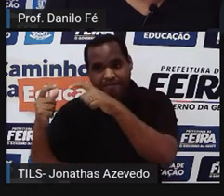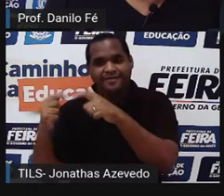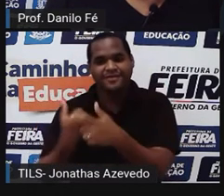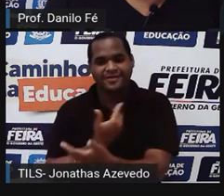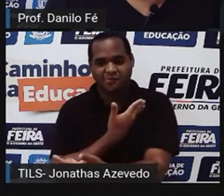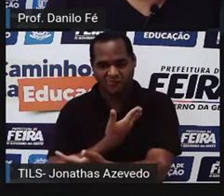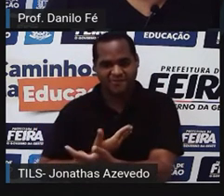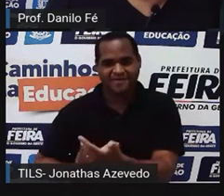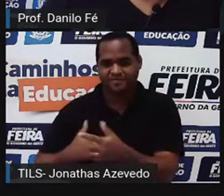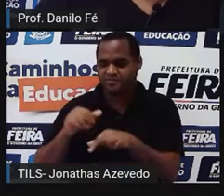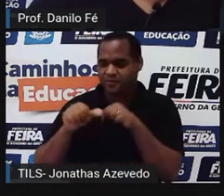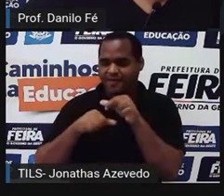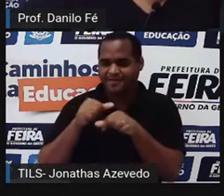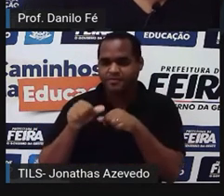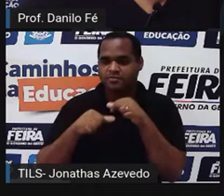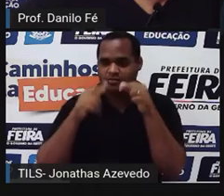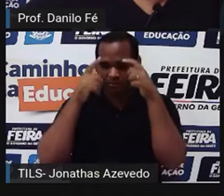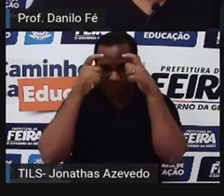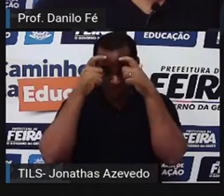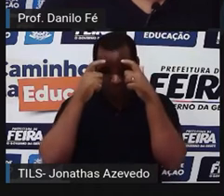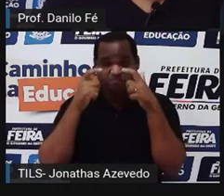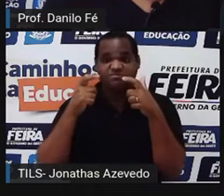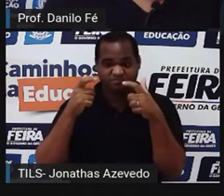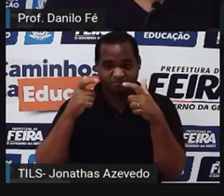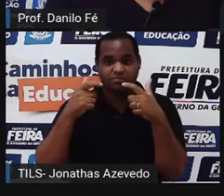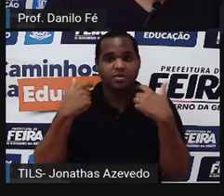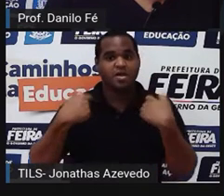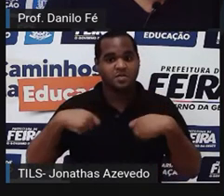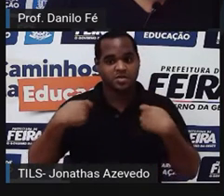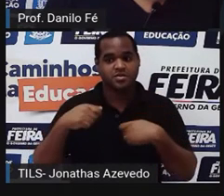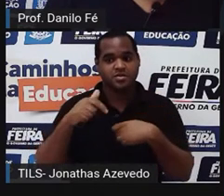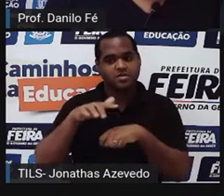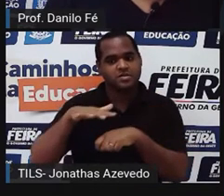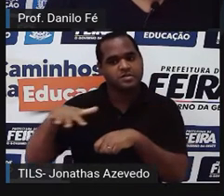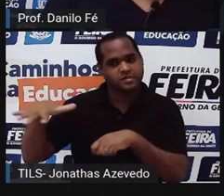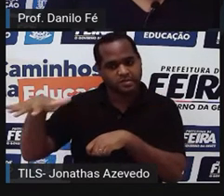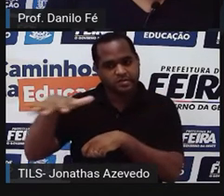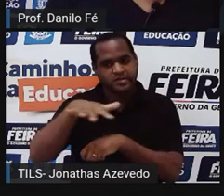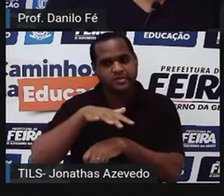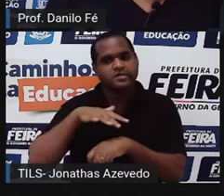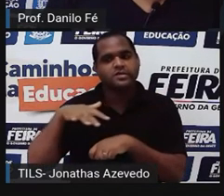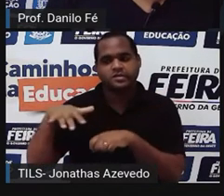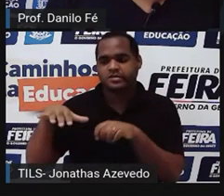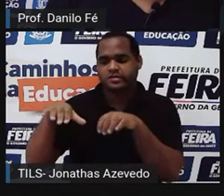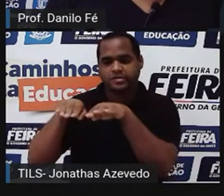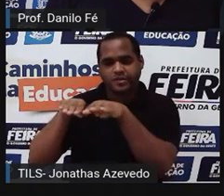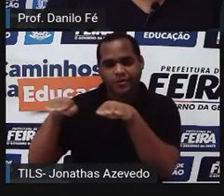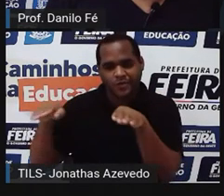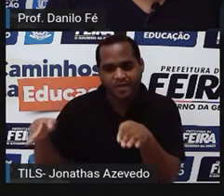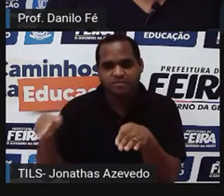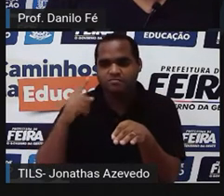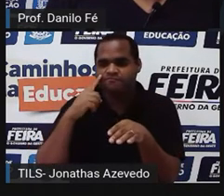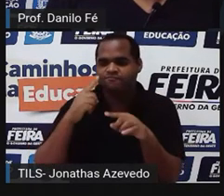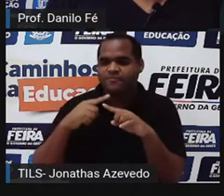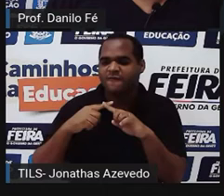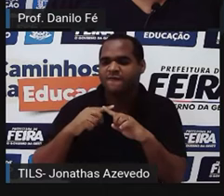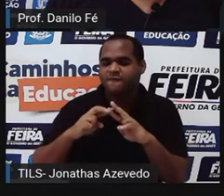onde o rei tem que se submeter à vontade de um parlamento, uma revolução na França,